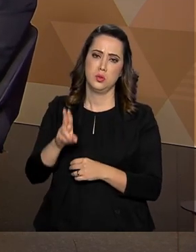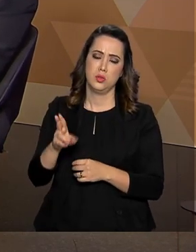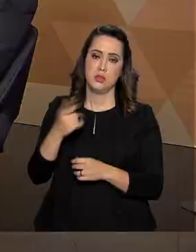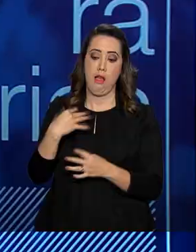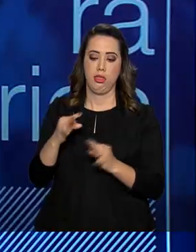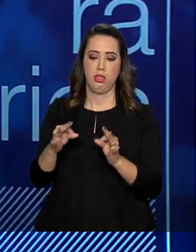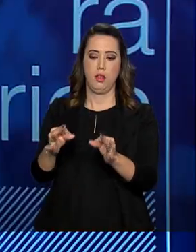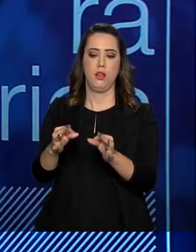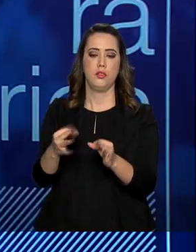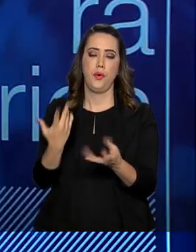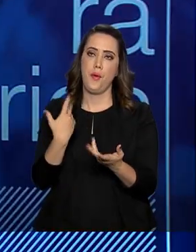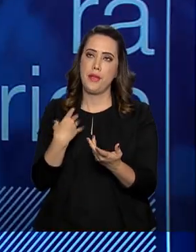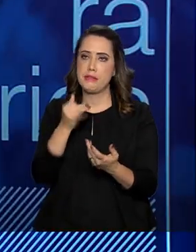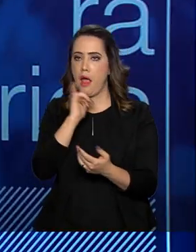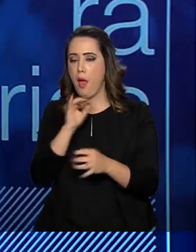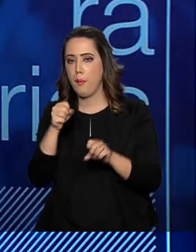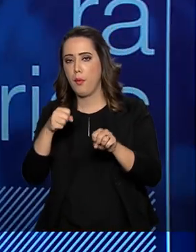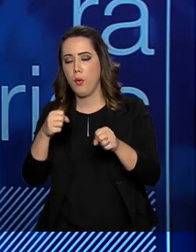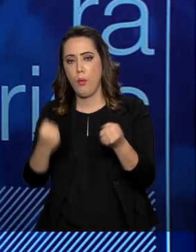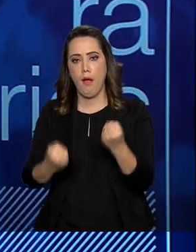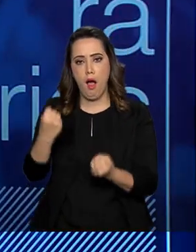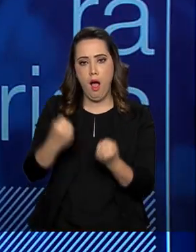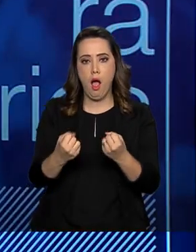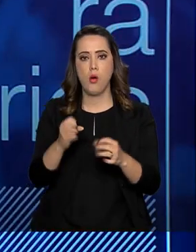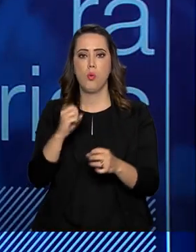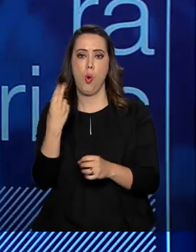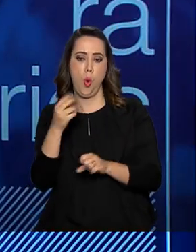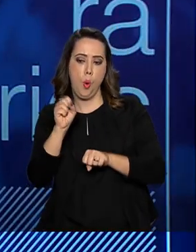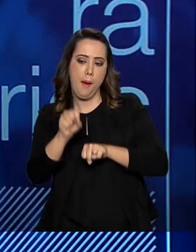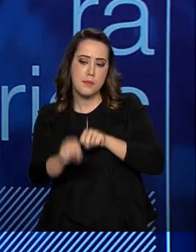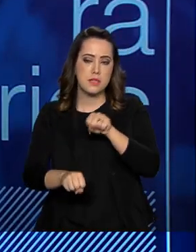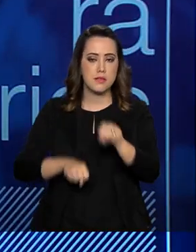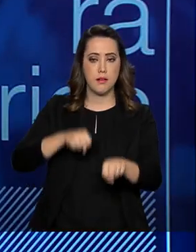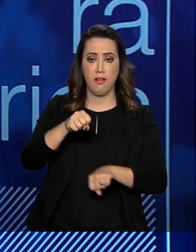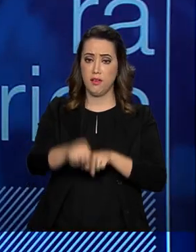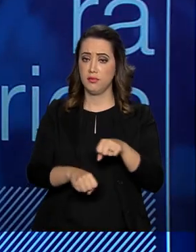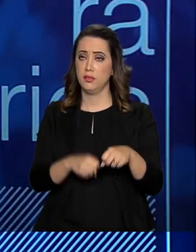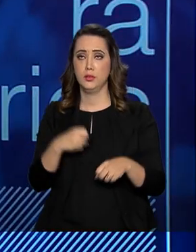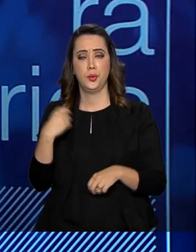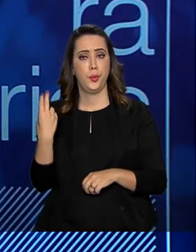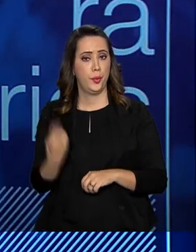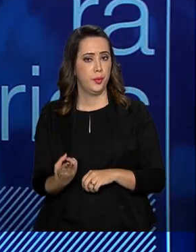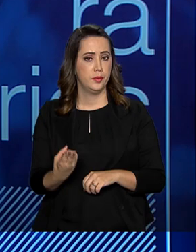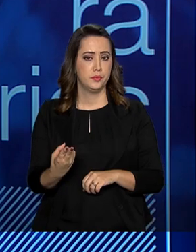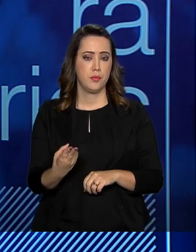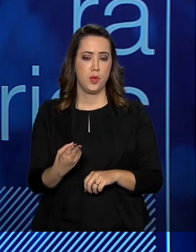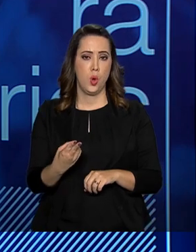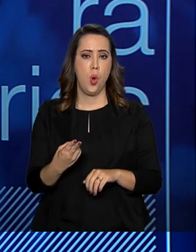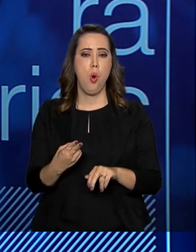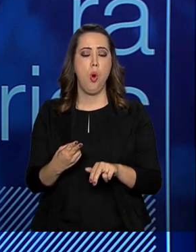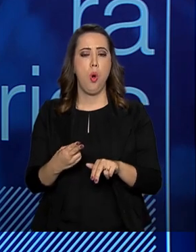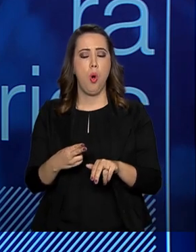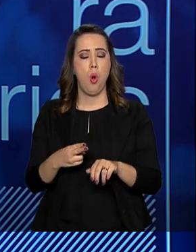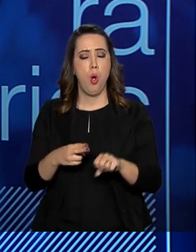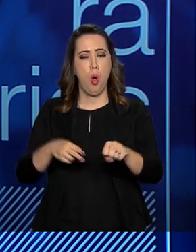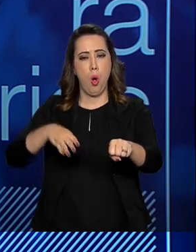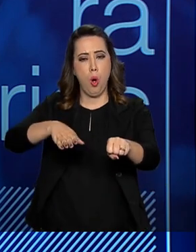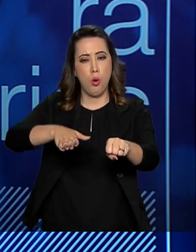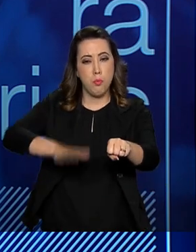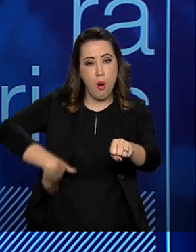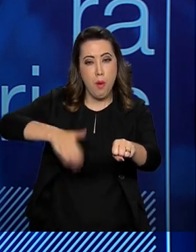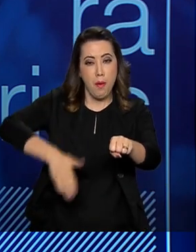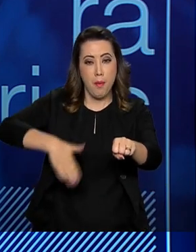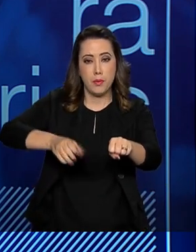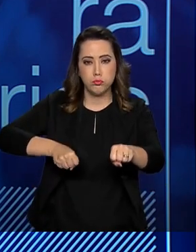tecnologias, seja o automóvel, seja a bicicleta, seja o patinete como exemplo, de forma